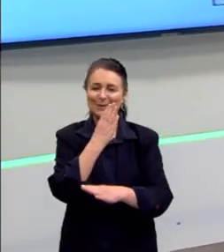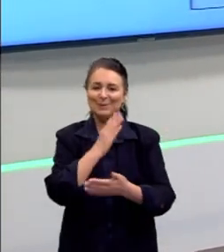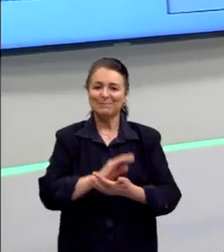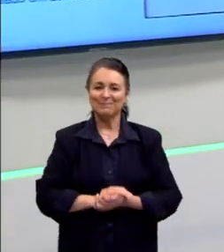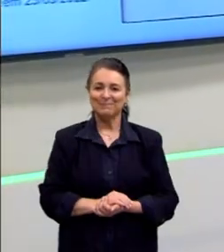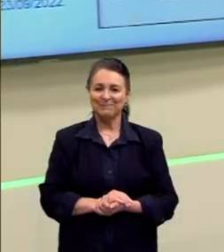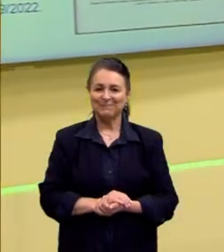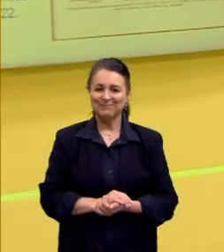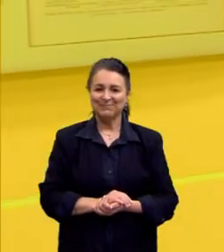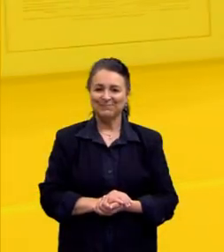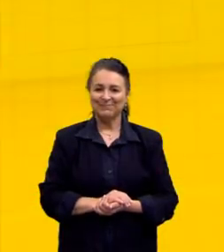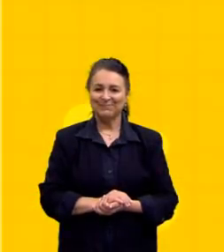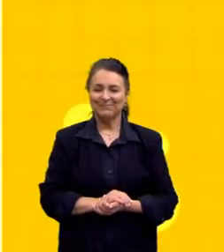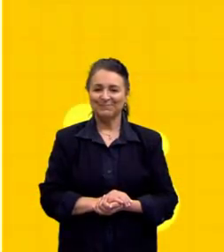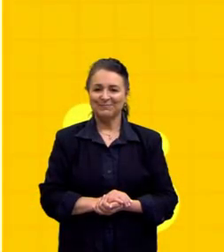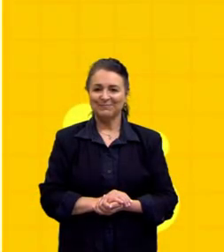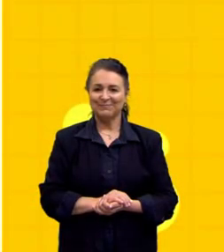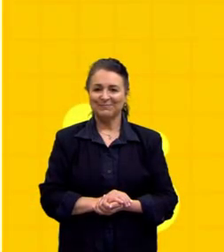passar!